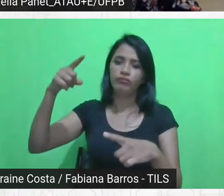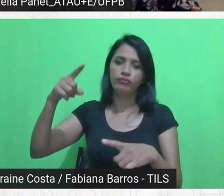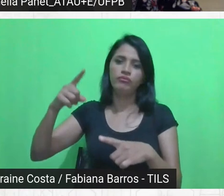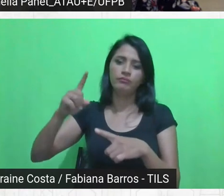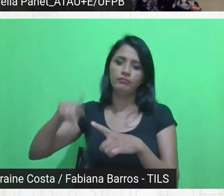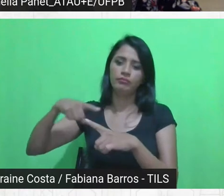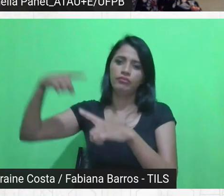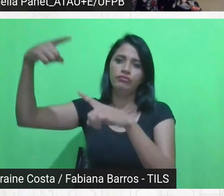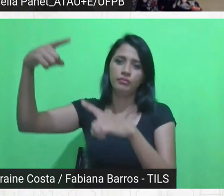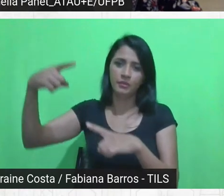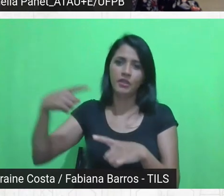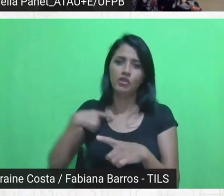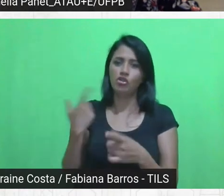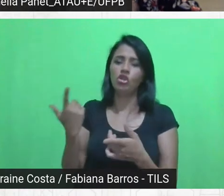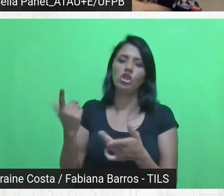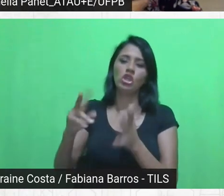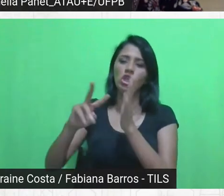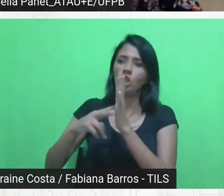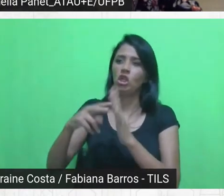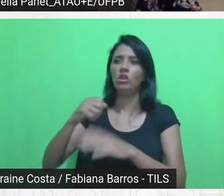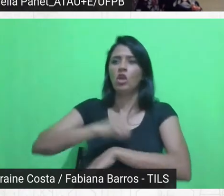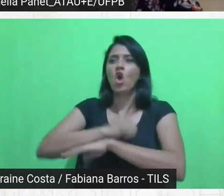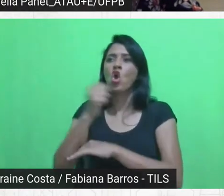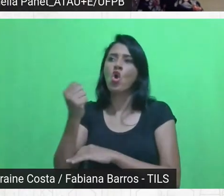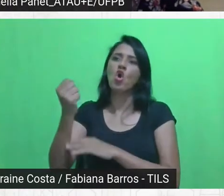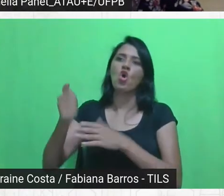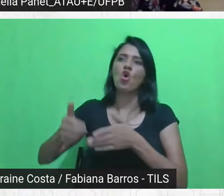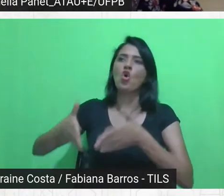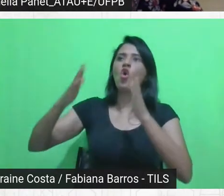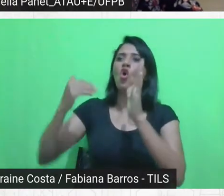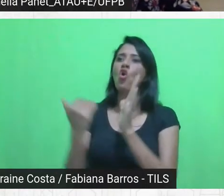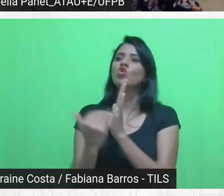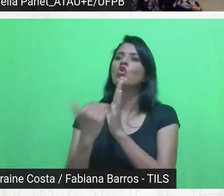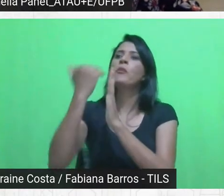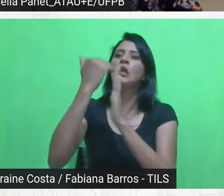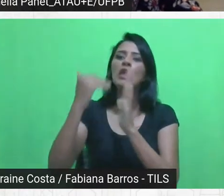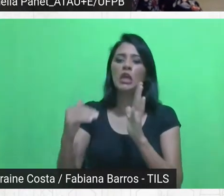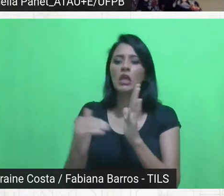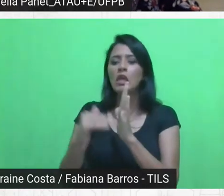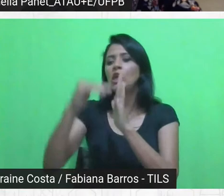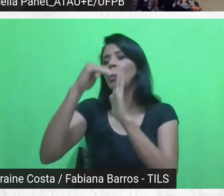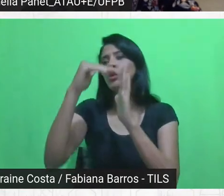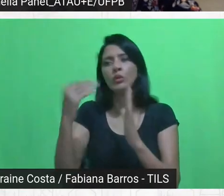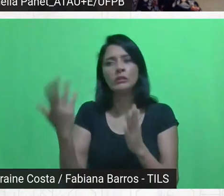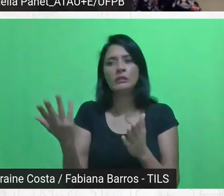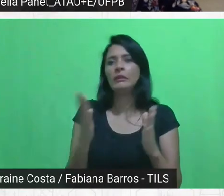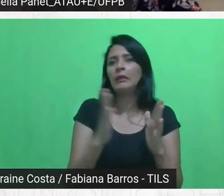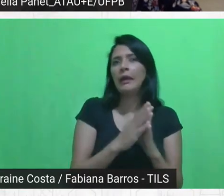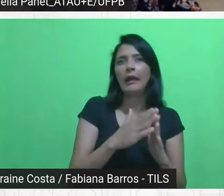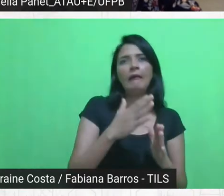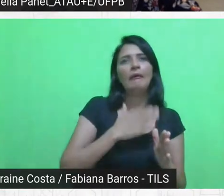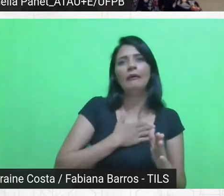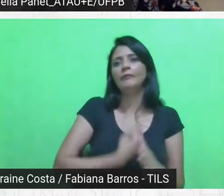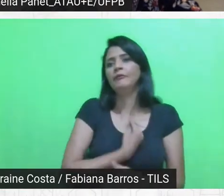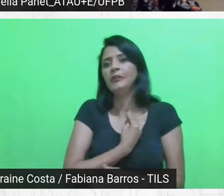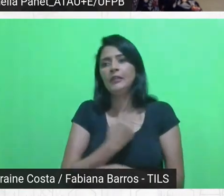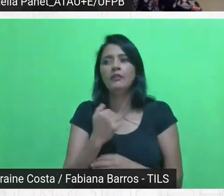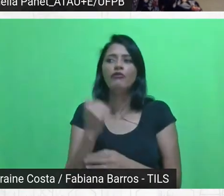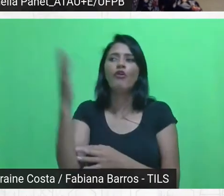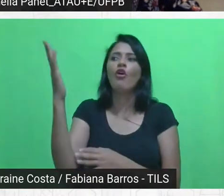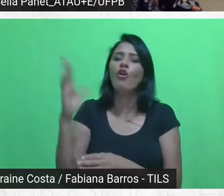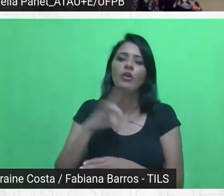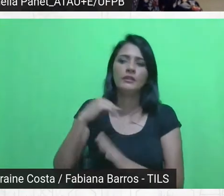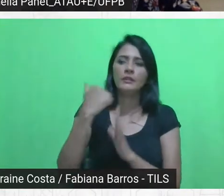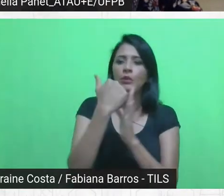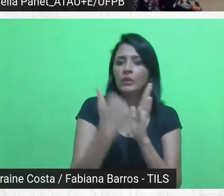de condomínios e minhas casas, minhas vidas e por aí afora, por quê? Porque a gente trabalha, a assessoria técnica